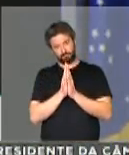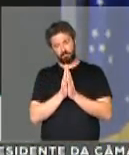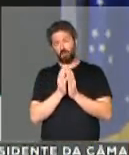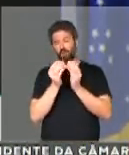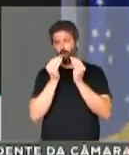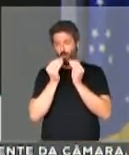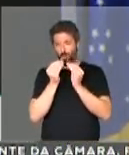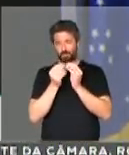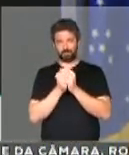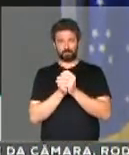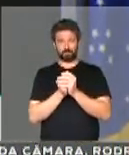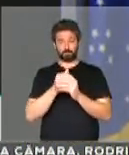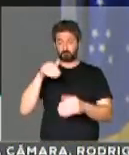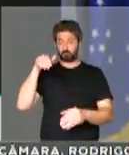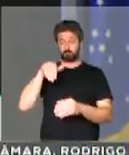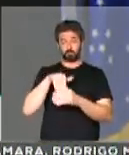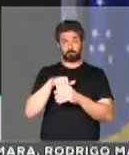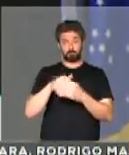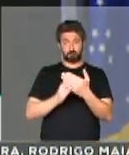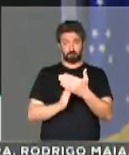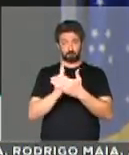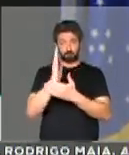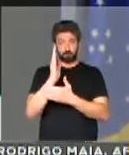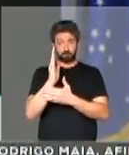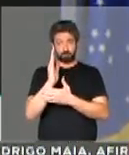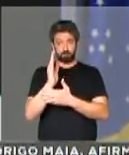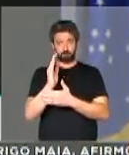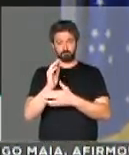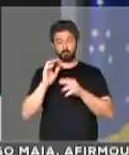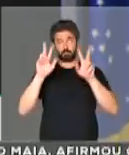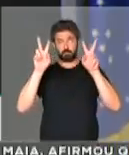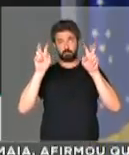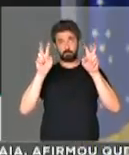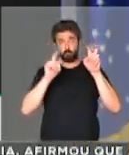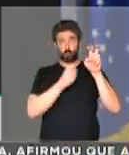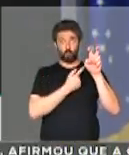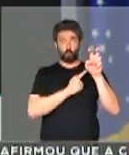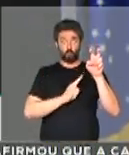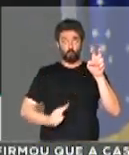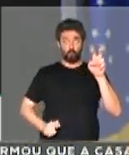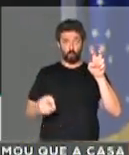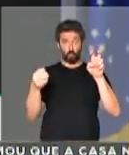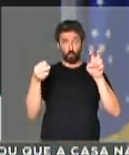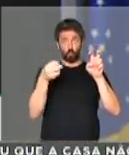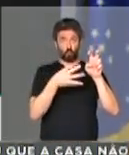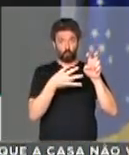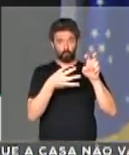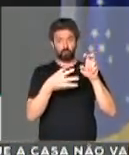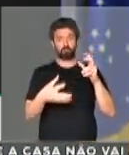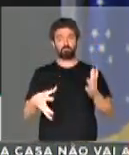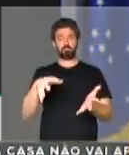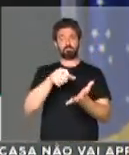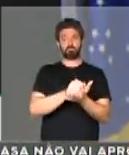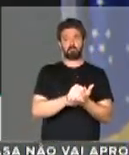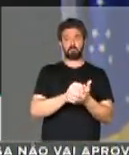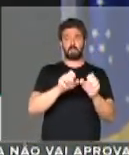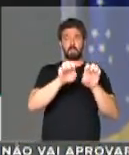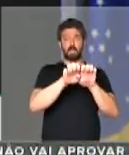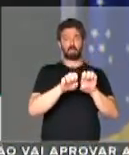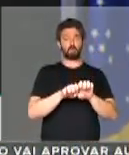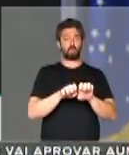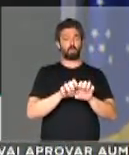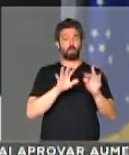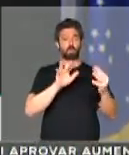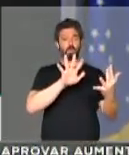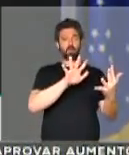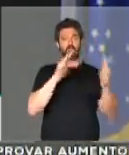após uma eleição de um, em tese, um novo governador, toda uma estrutura de governo passar para o